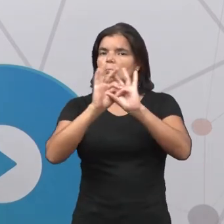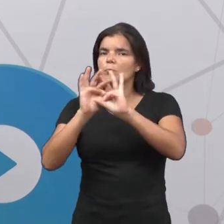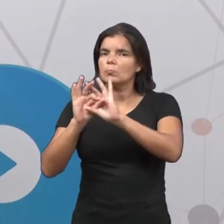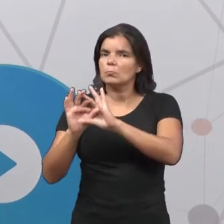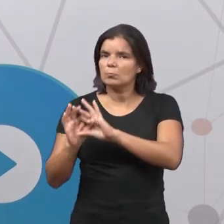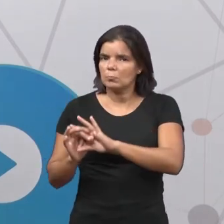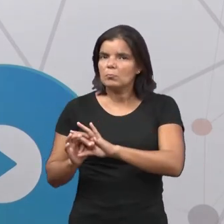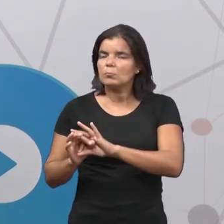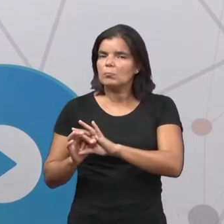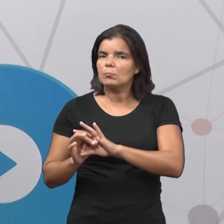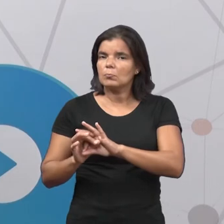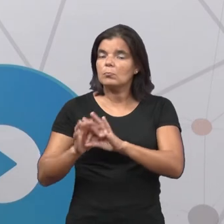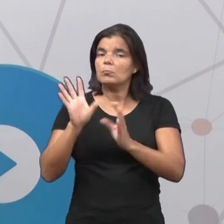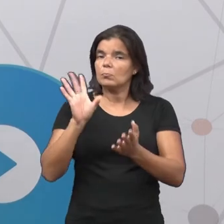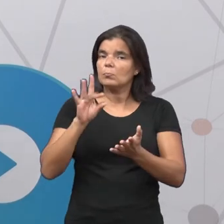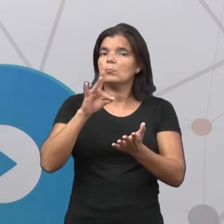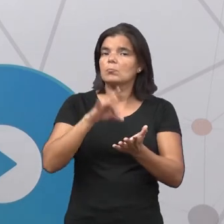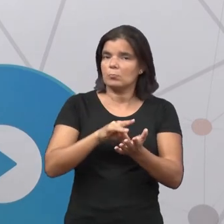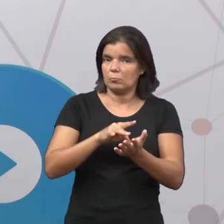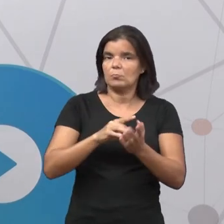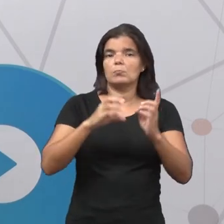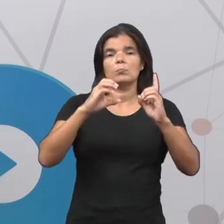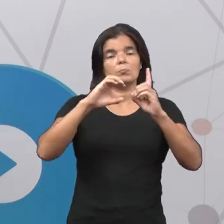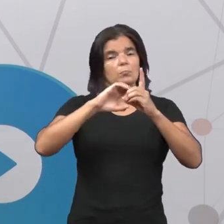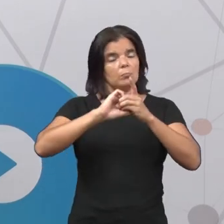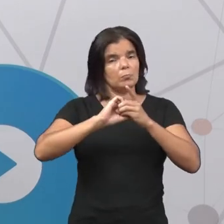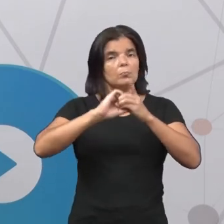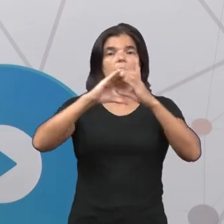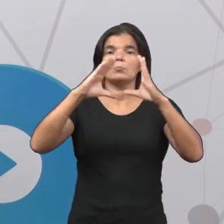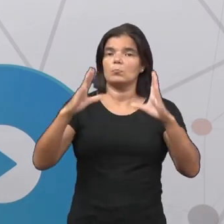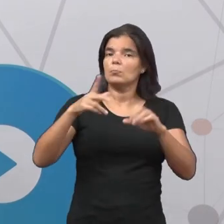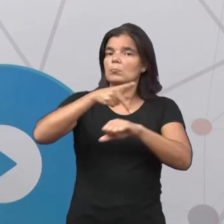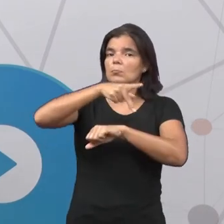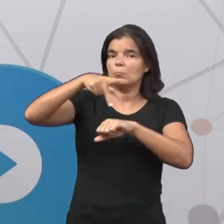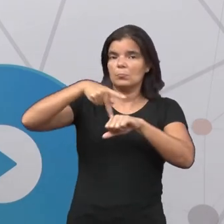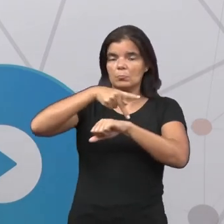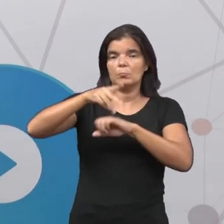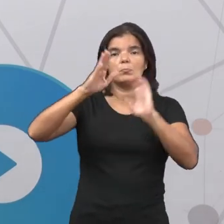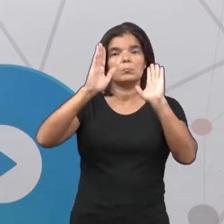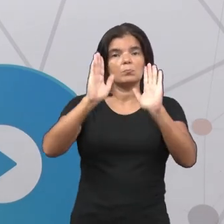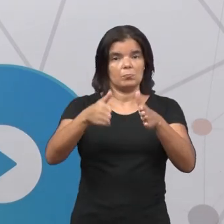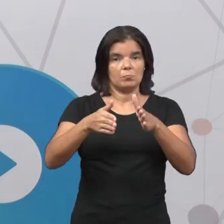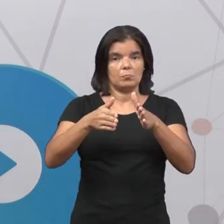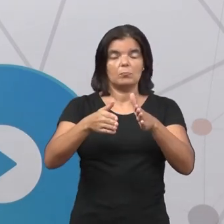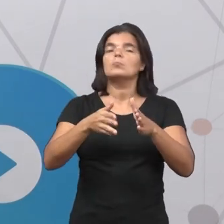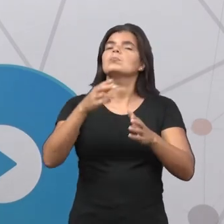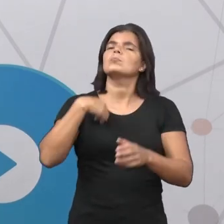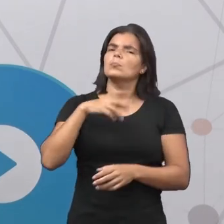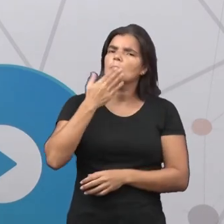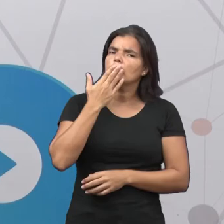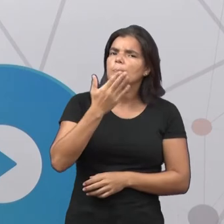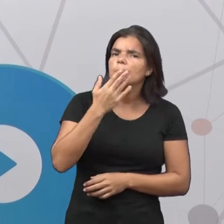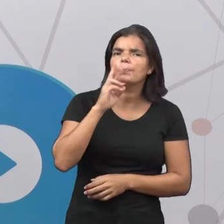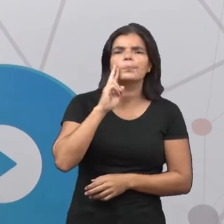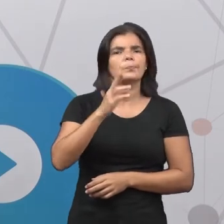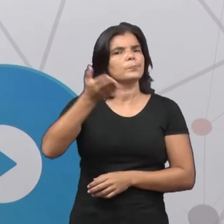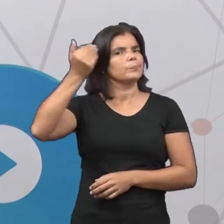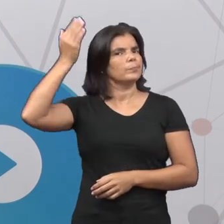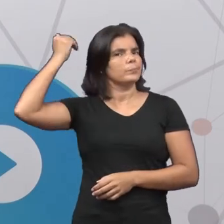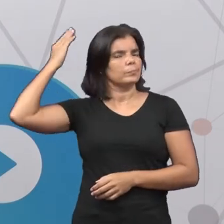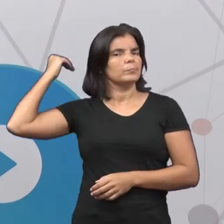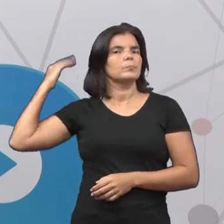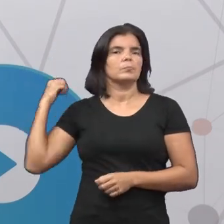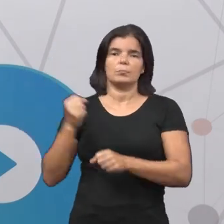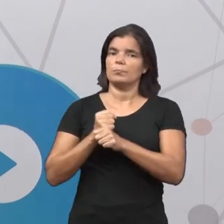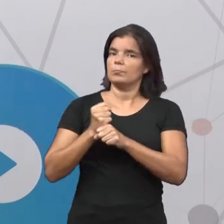efetivação da democracia no nosso país que já estava sendo reivindicada em décadas e